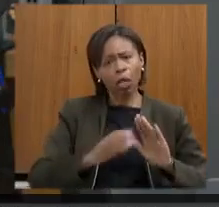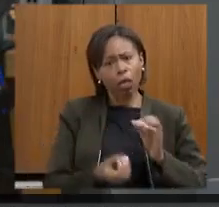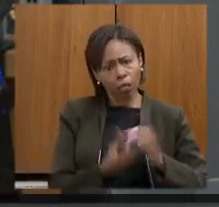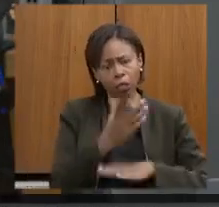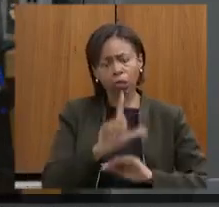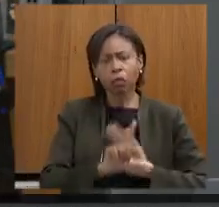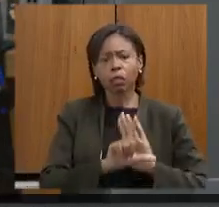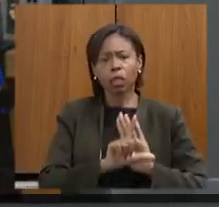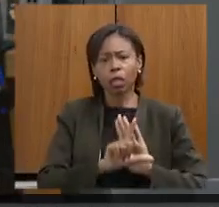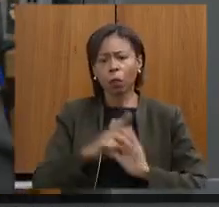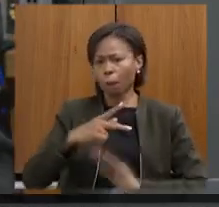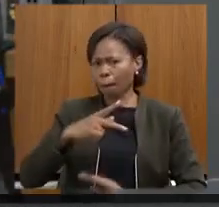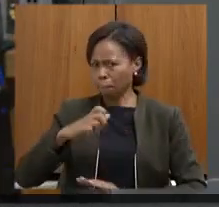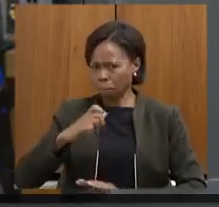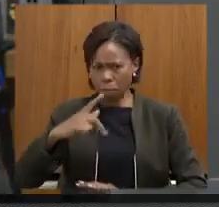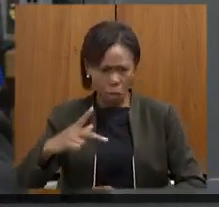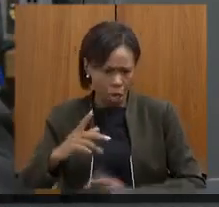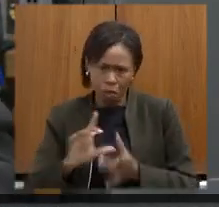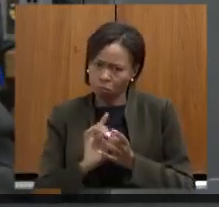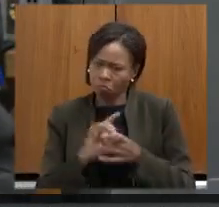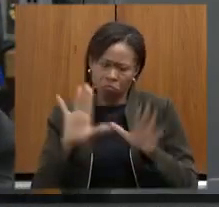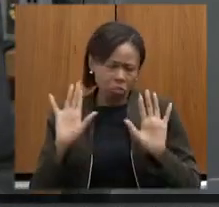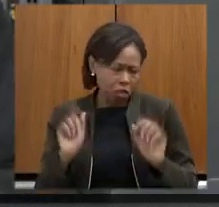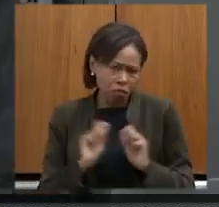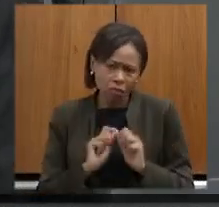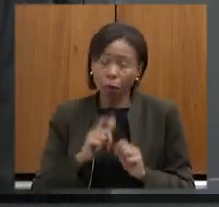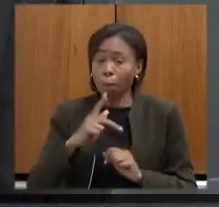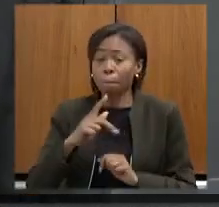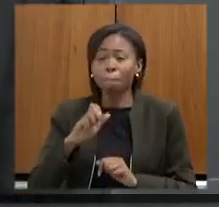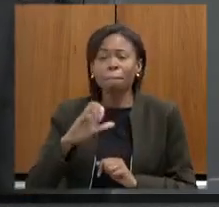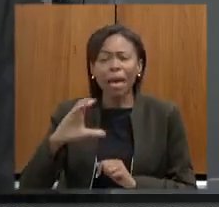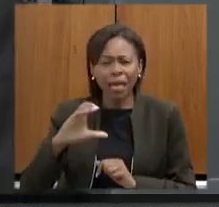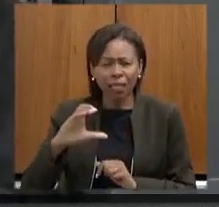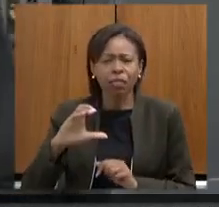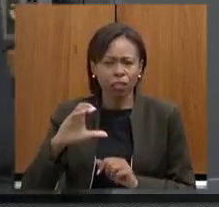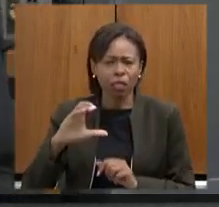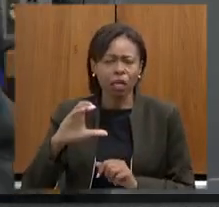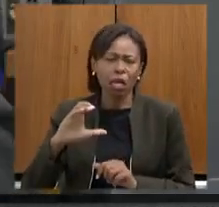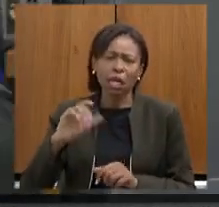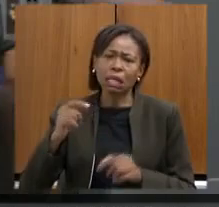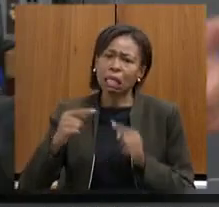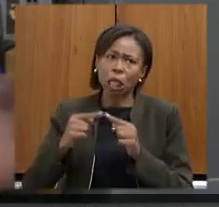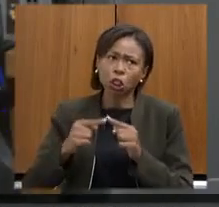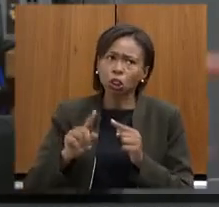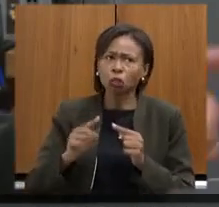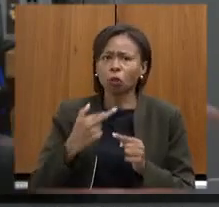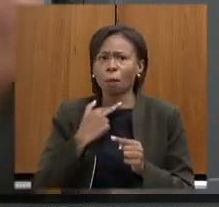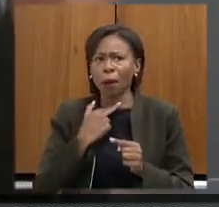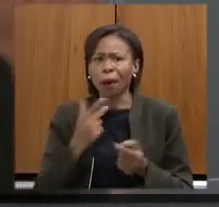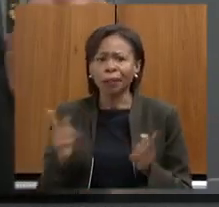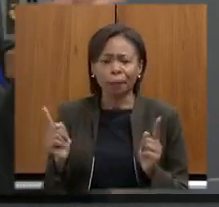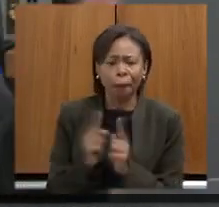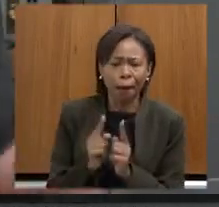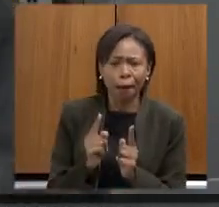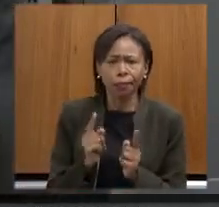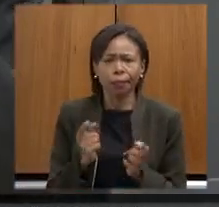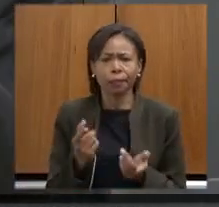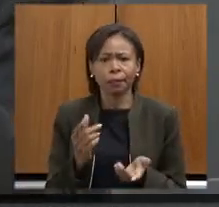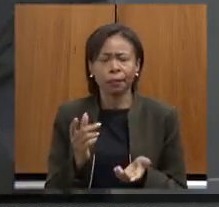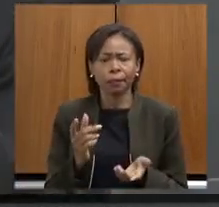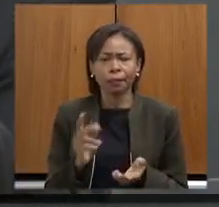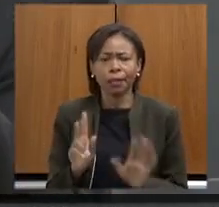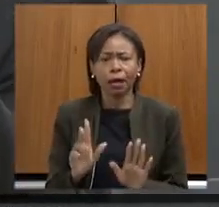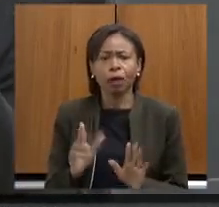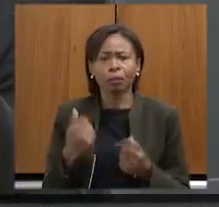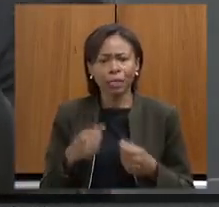faz uma PEC se quiser PEC não pode ser PEC desse tipo curta e grossa não é um assunto